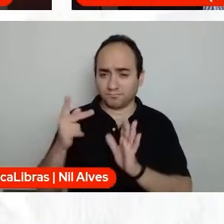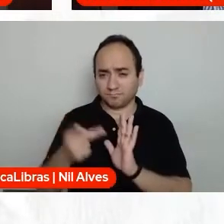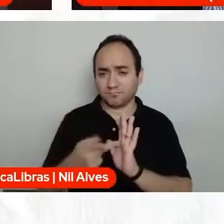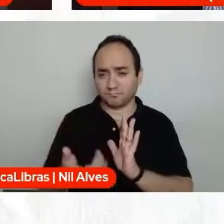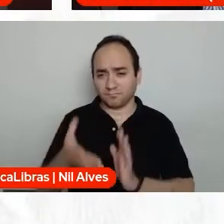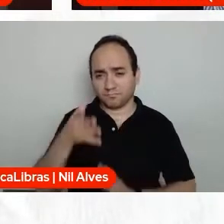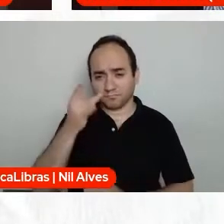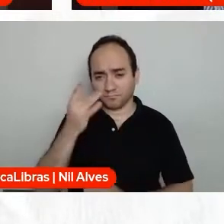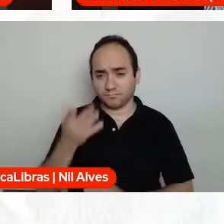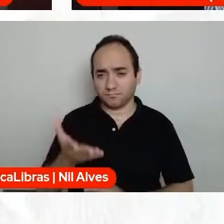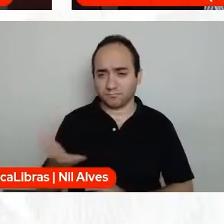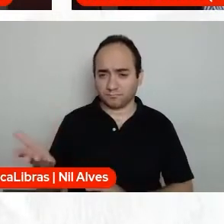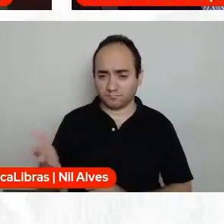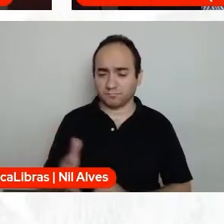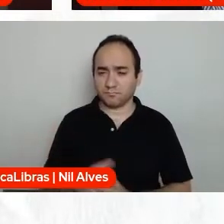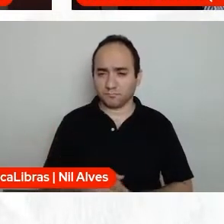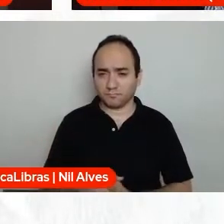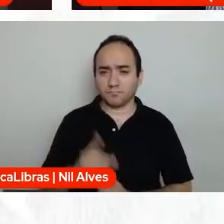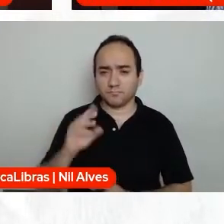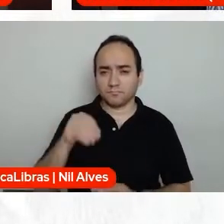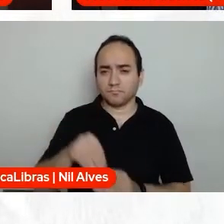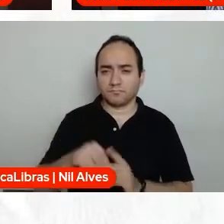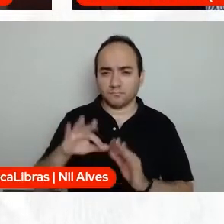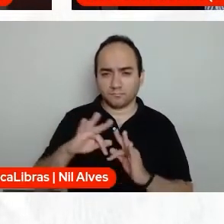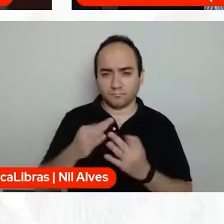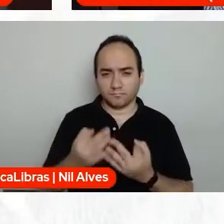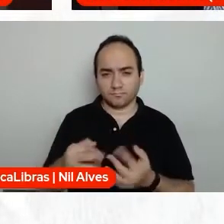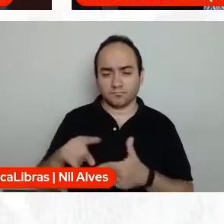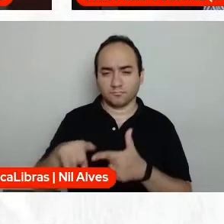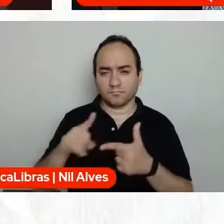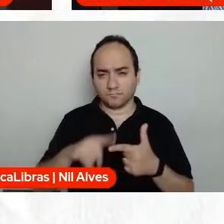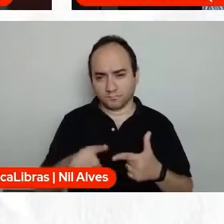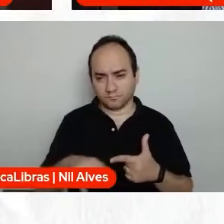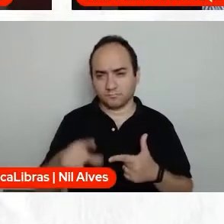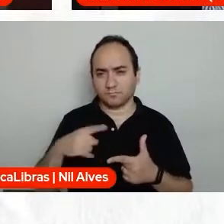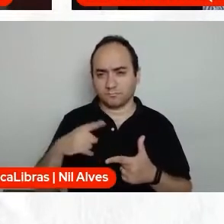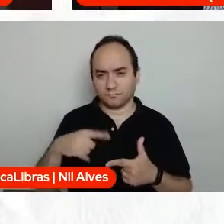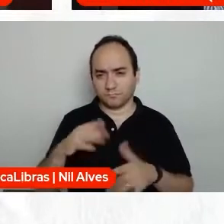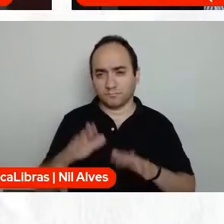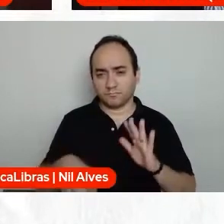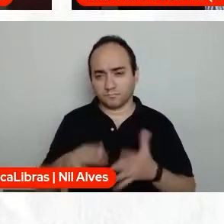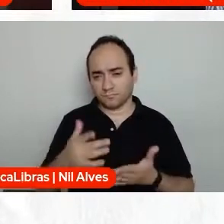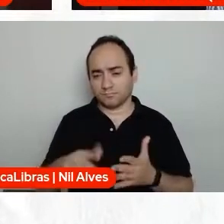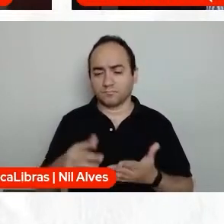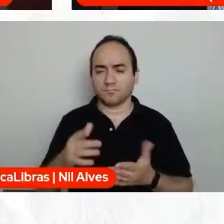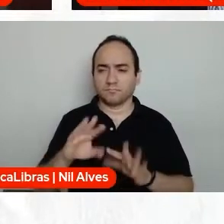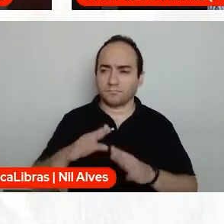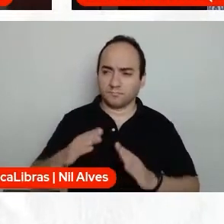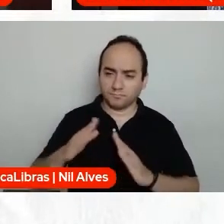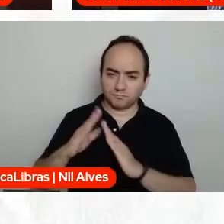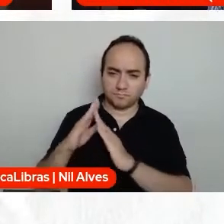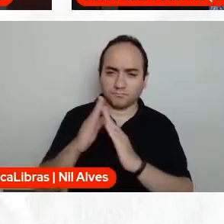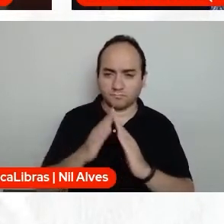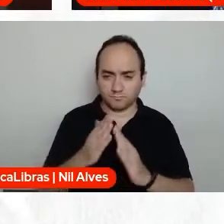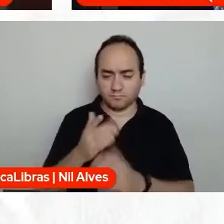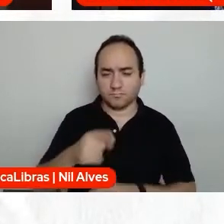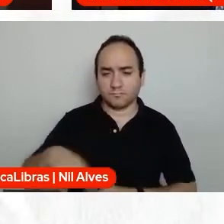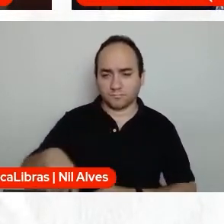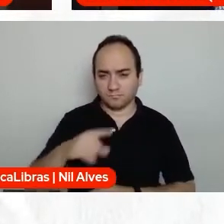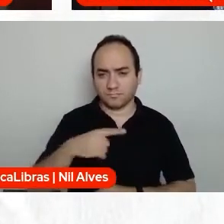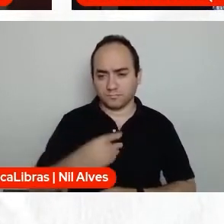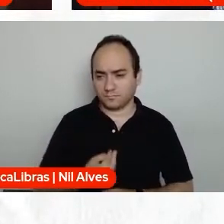universidade, mas a realidade que eles vivem, às vezes, na família, né? A realidade que eles vivem, às vezes, no bairro, enfim, onde eles moram ali, tem toda essa